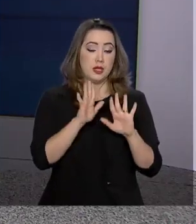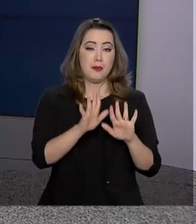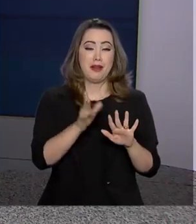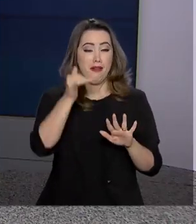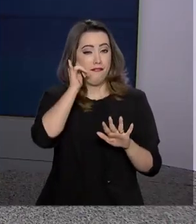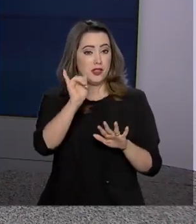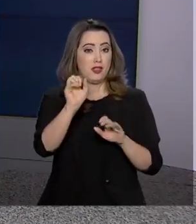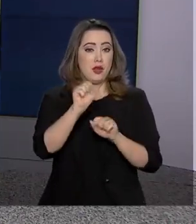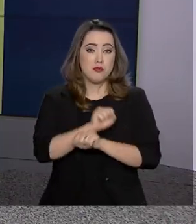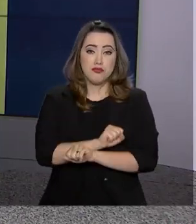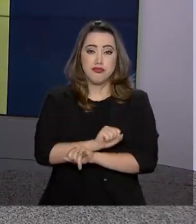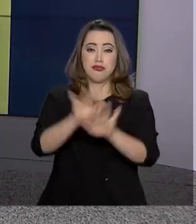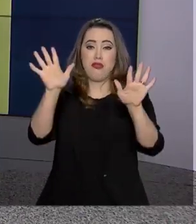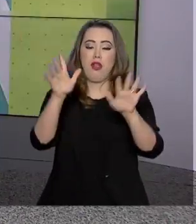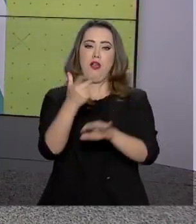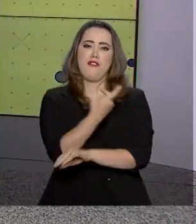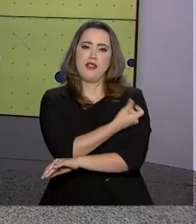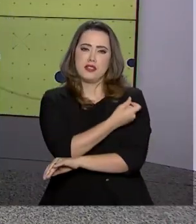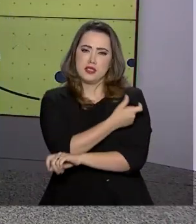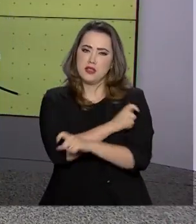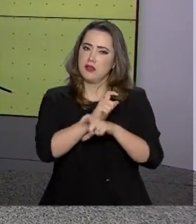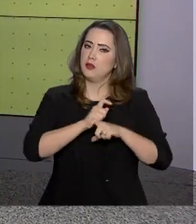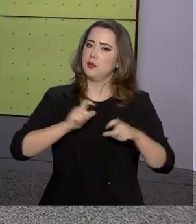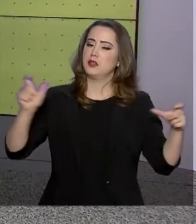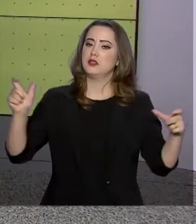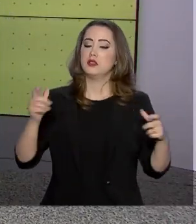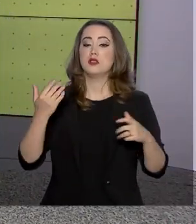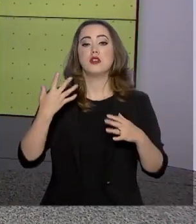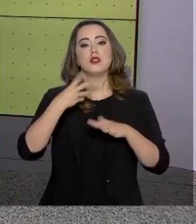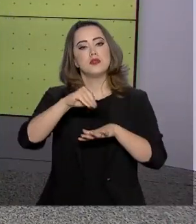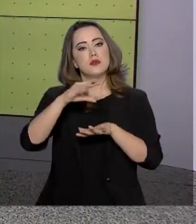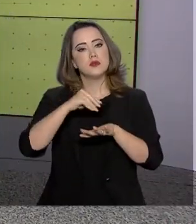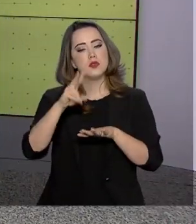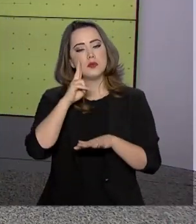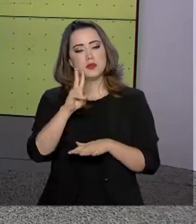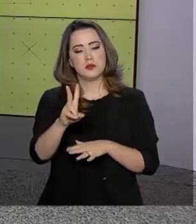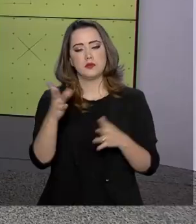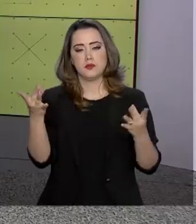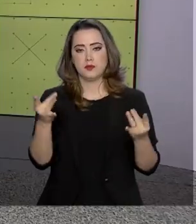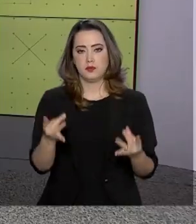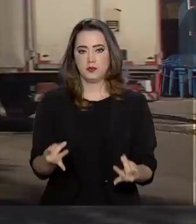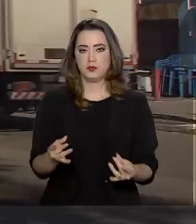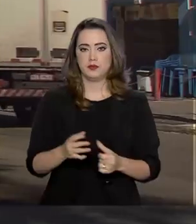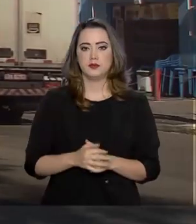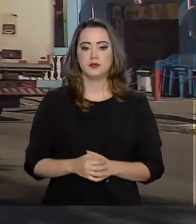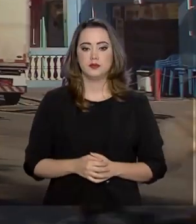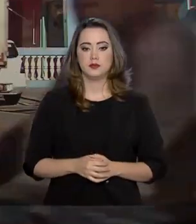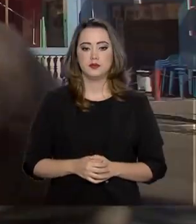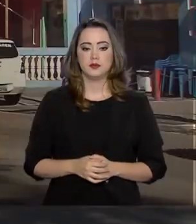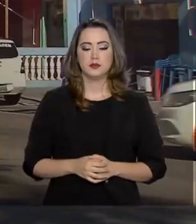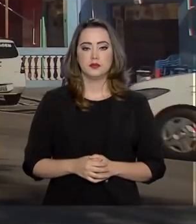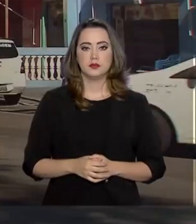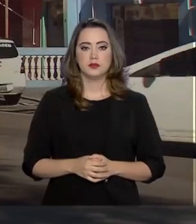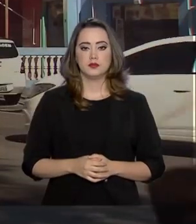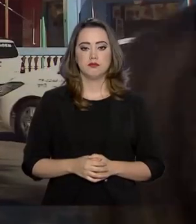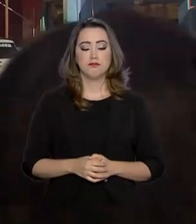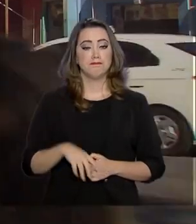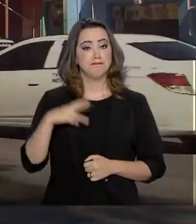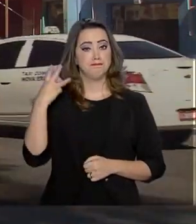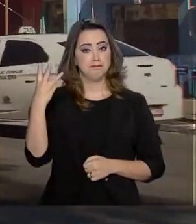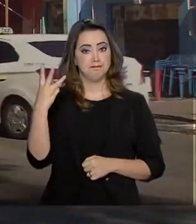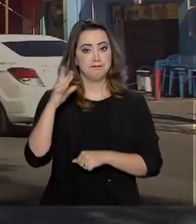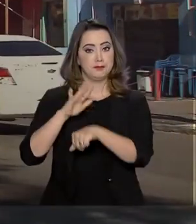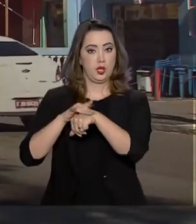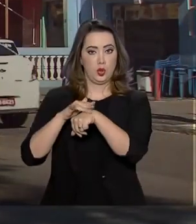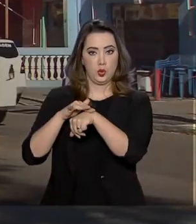espalhe, a vacinação será ampliada. As informações com Ricardo Ferraz. Três casos